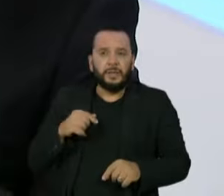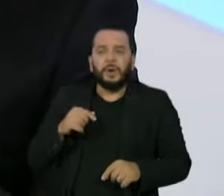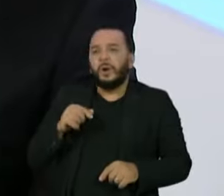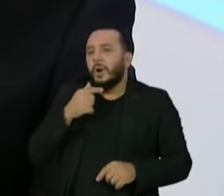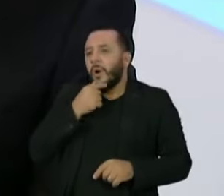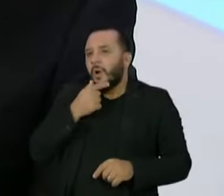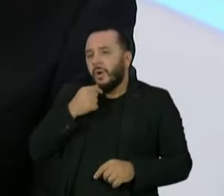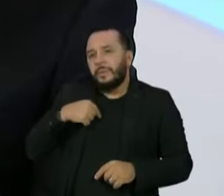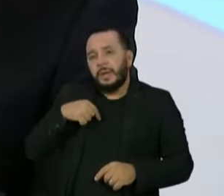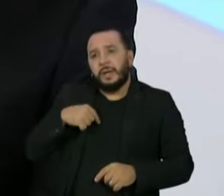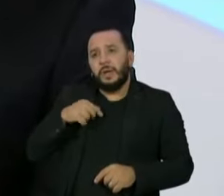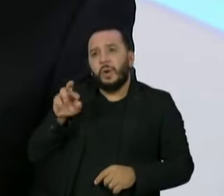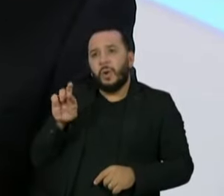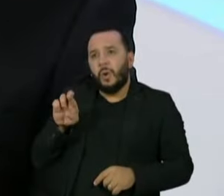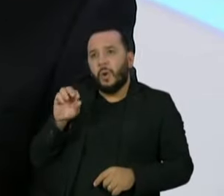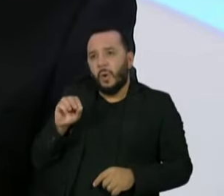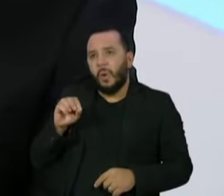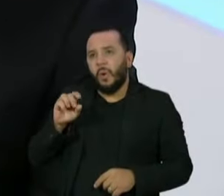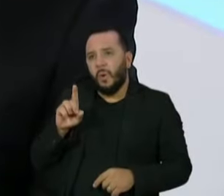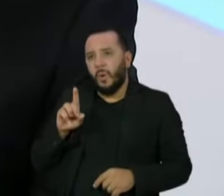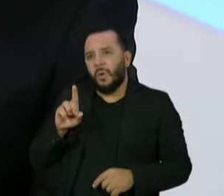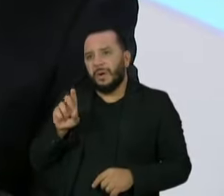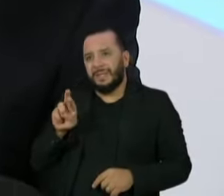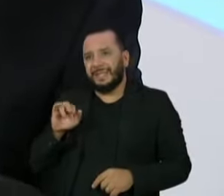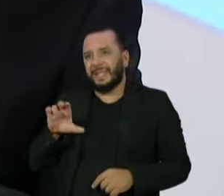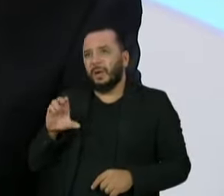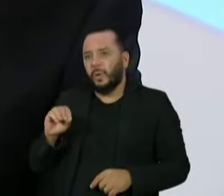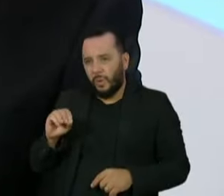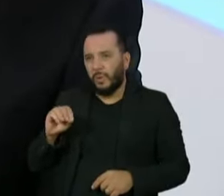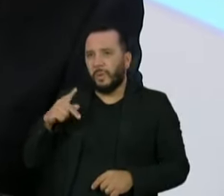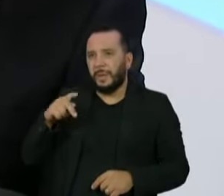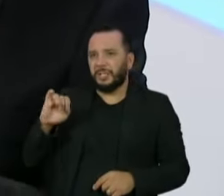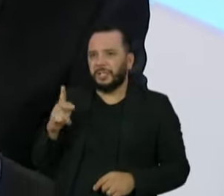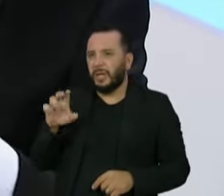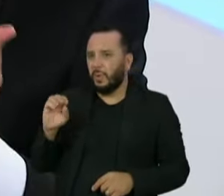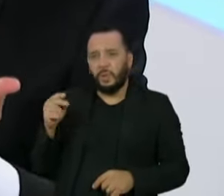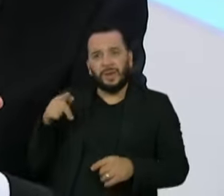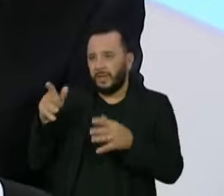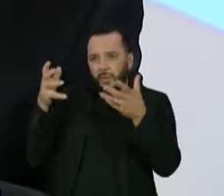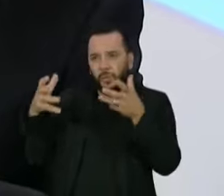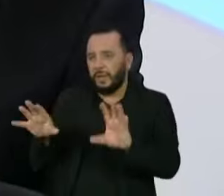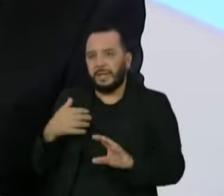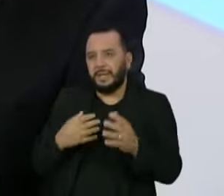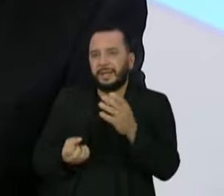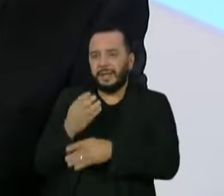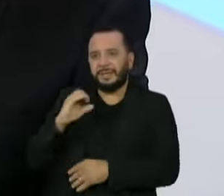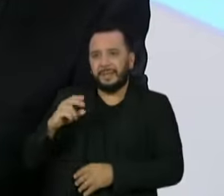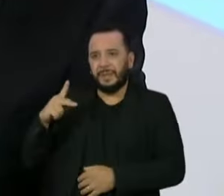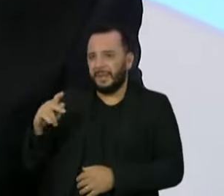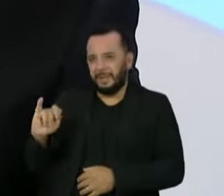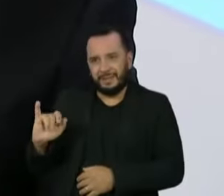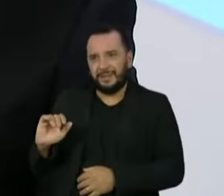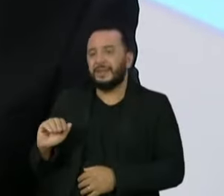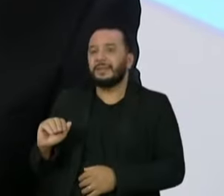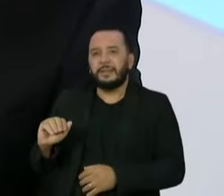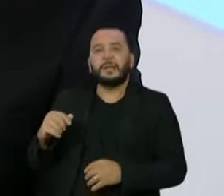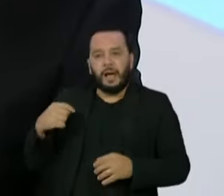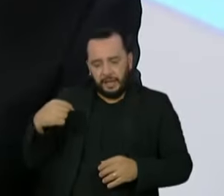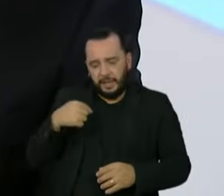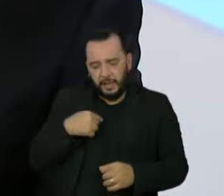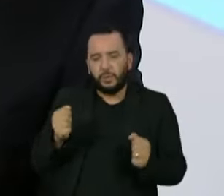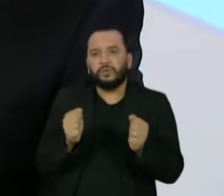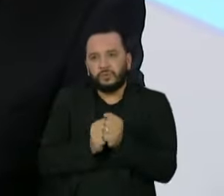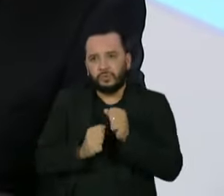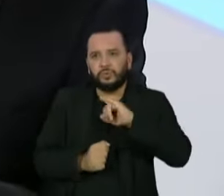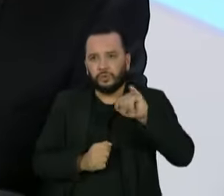Eu fui juntamente com o colega Jorge Cajuru. Para colocar de pé um plano de trabalho com pessoas tão diferentes e fazer a coisa andar também não foi fácil.